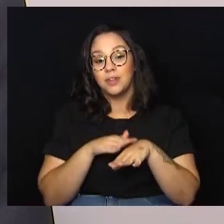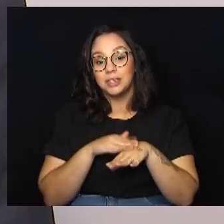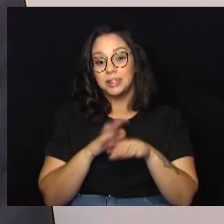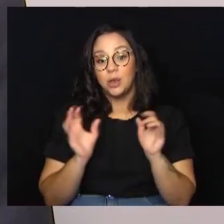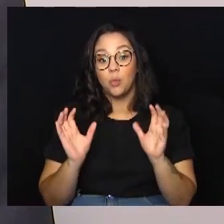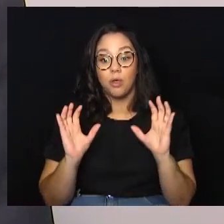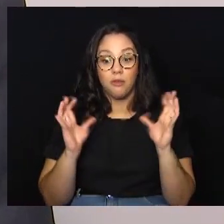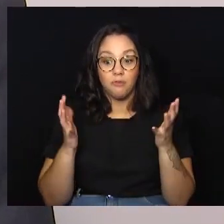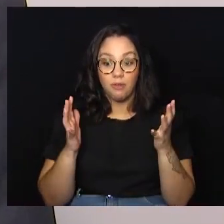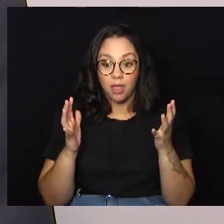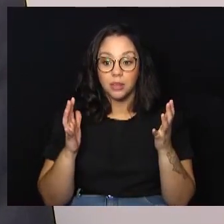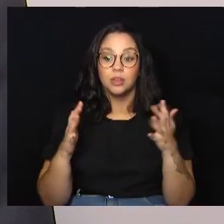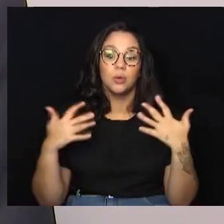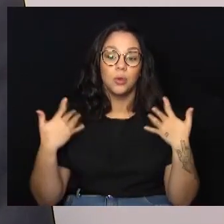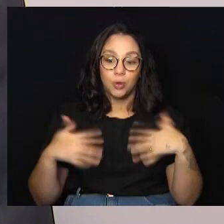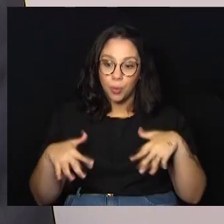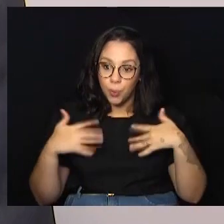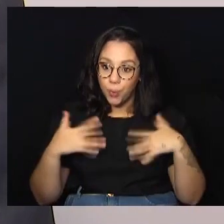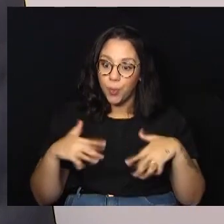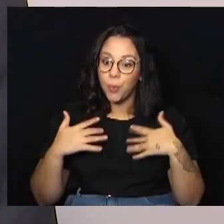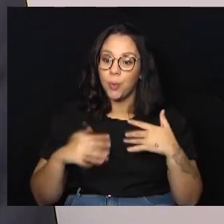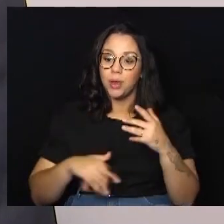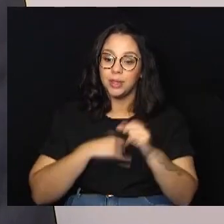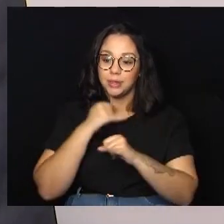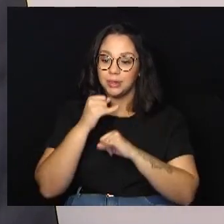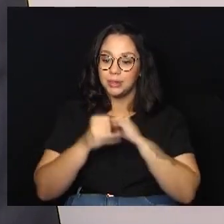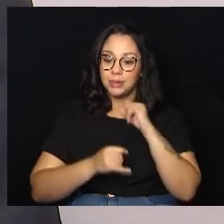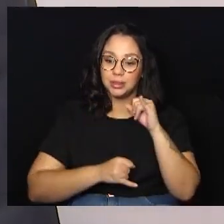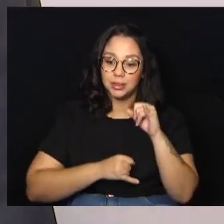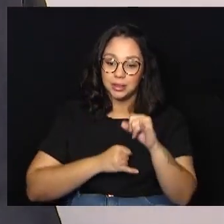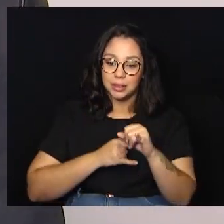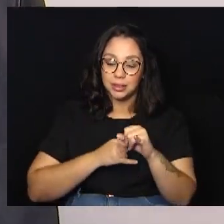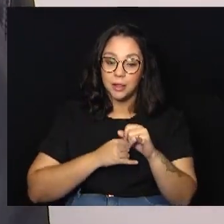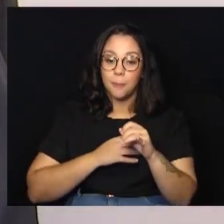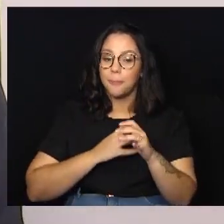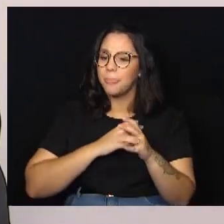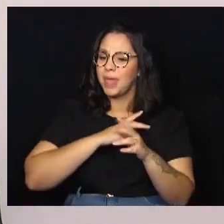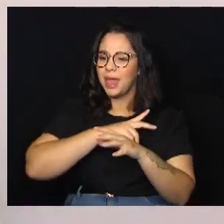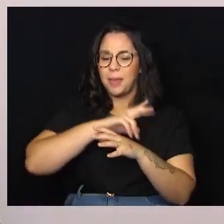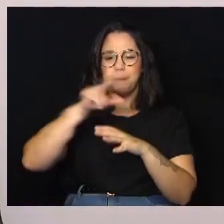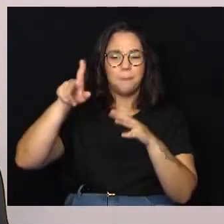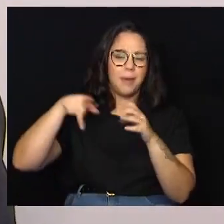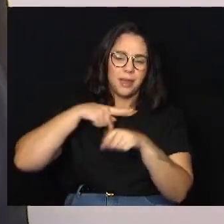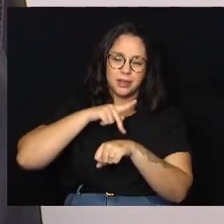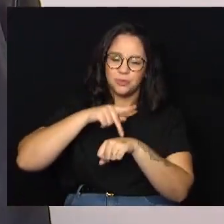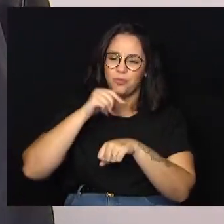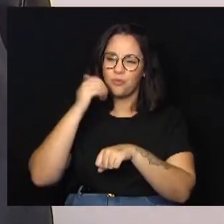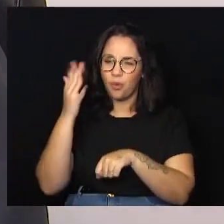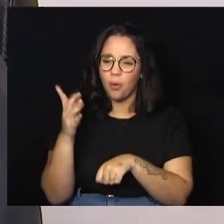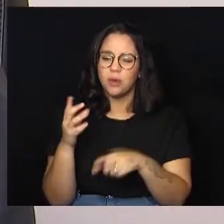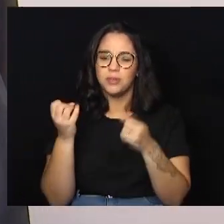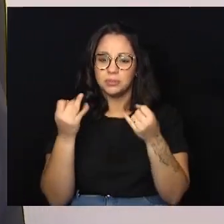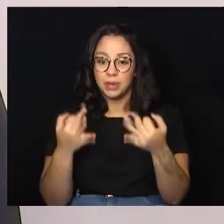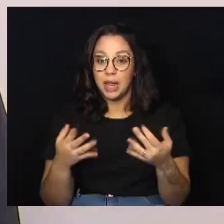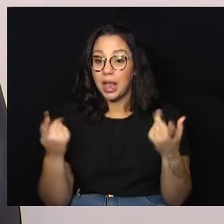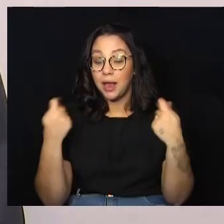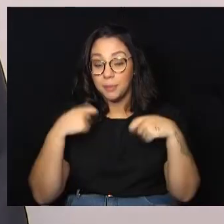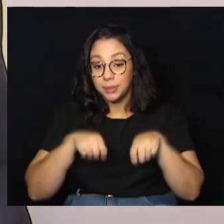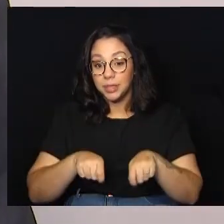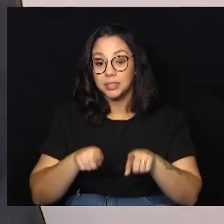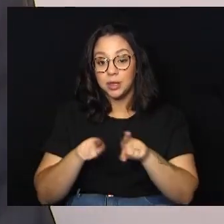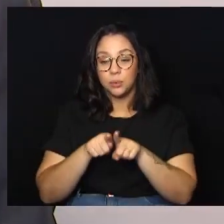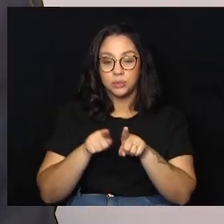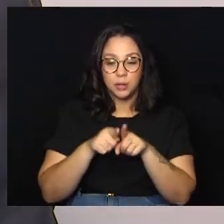um evento de grande proporção internacional, onde vai acontecer muitas coisas, onde vai se falar sobre capacitação,